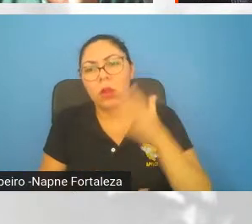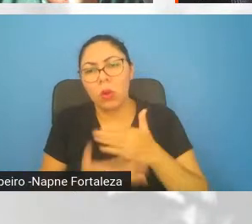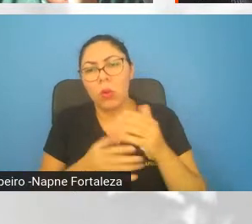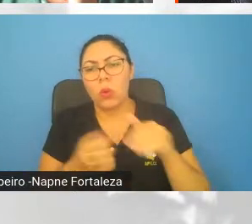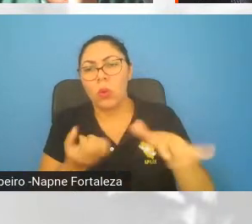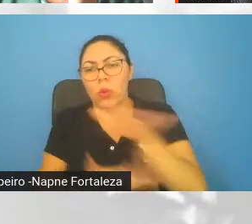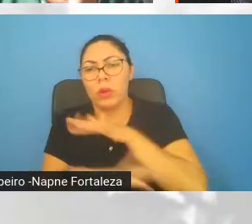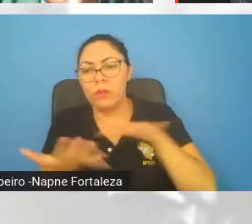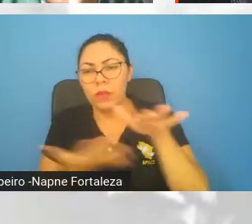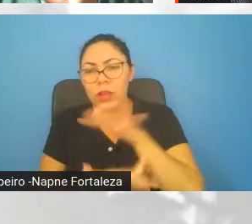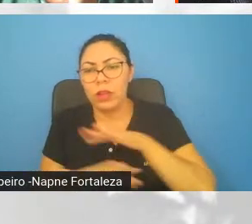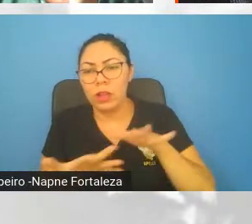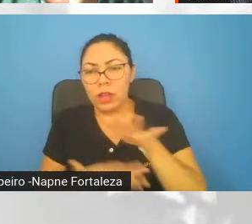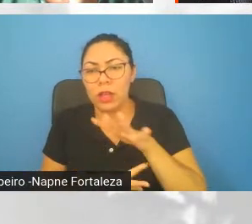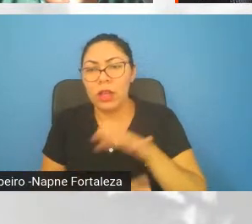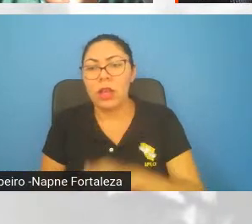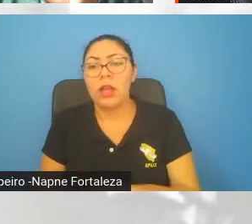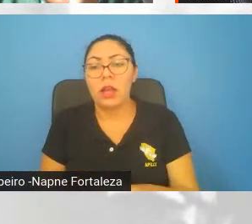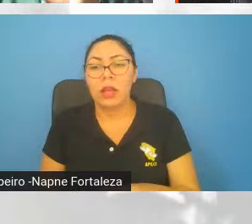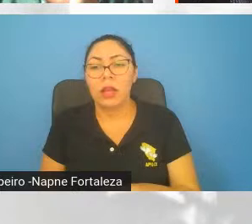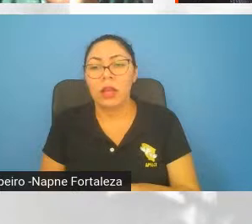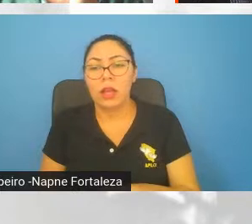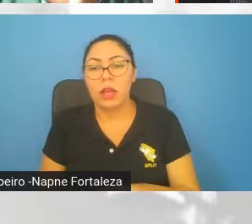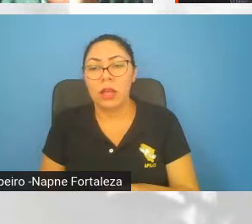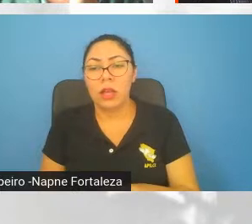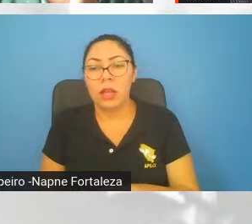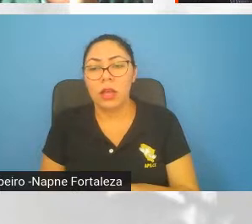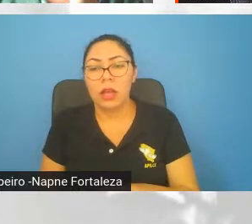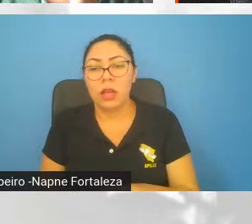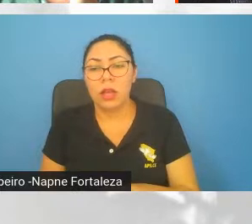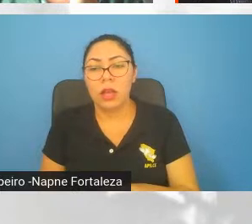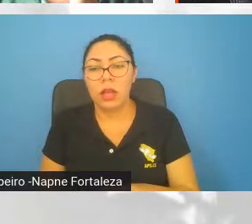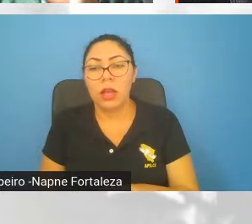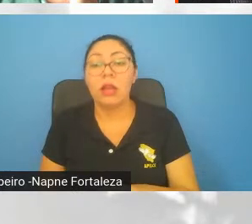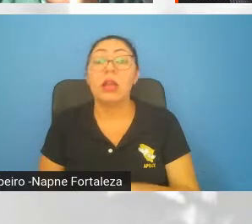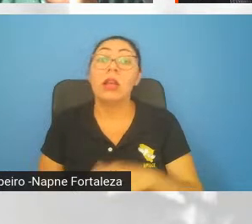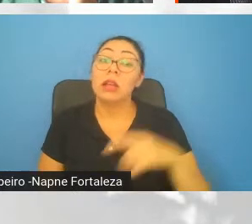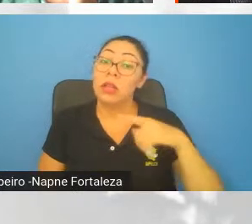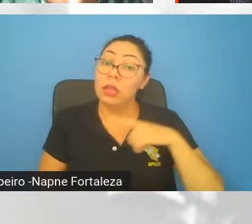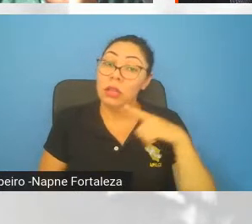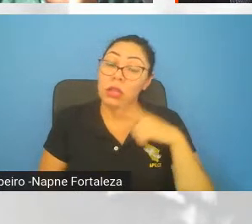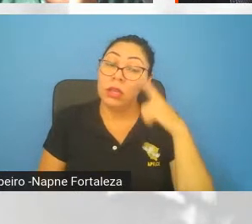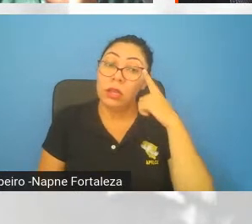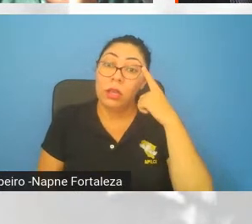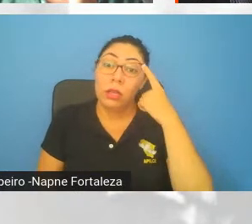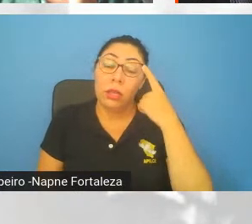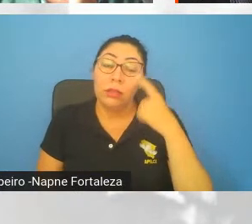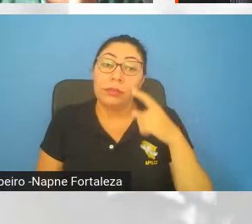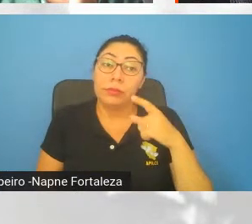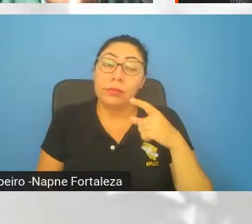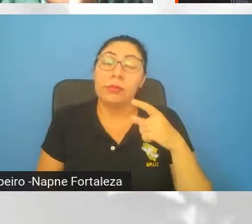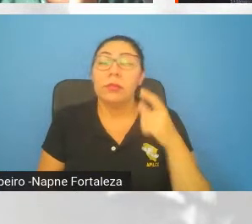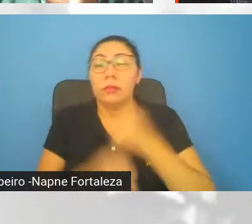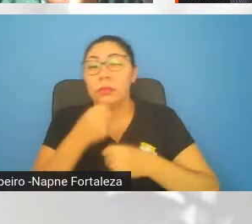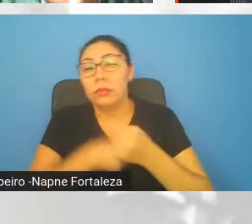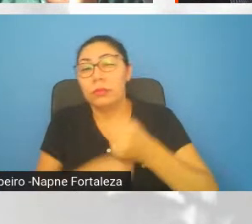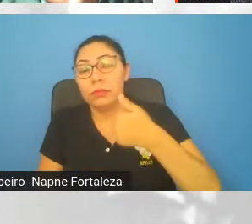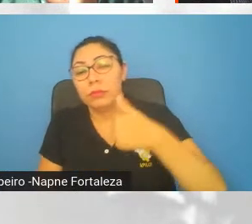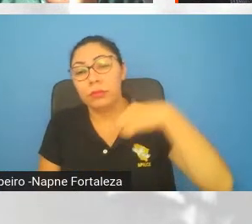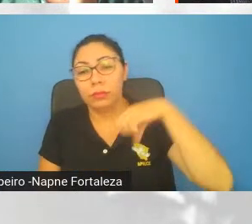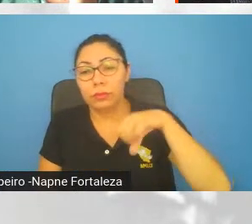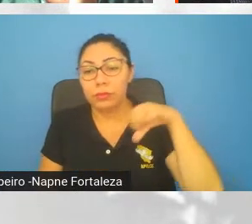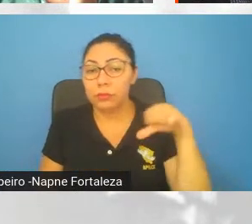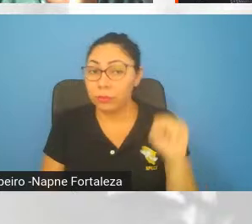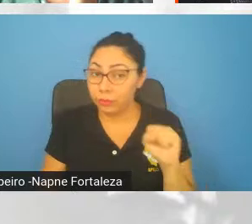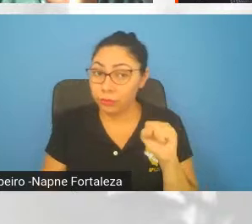desacelerando. Essa era a ideia que por muitos anos vingou. Até que em 1998, com observações